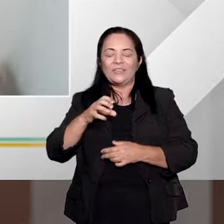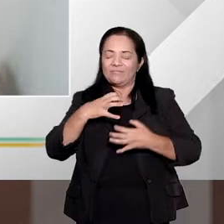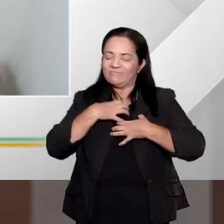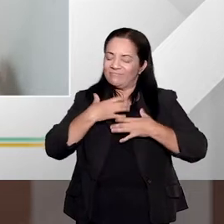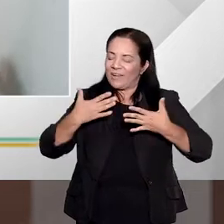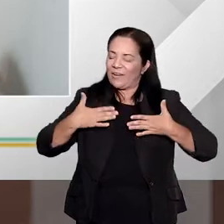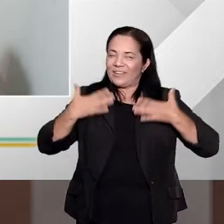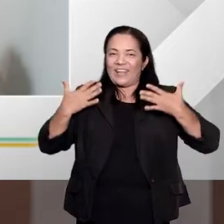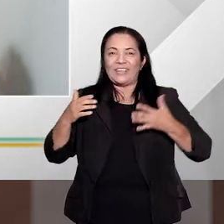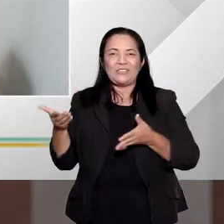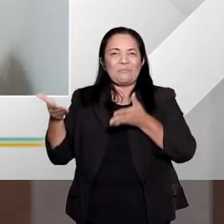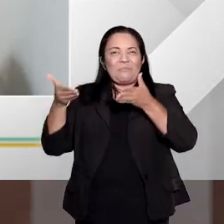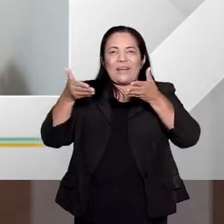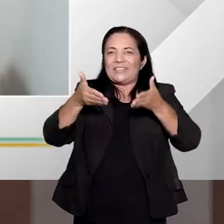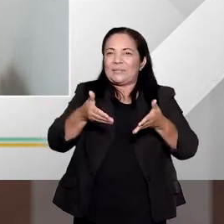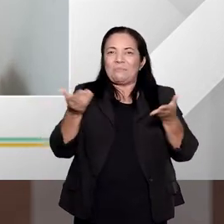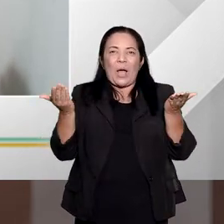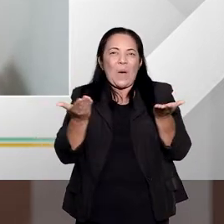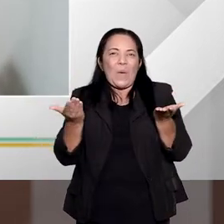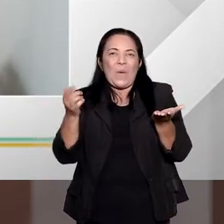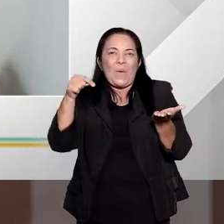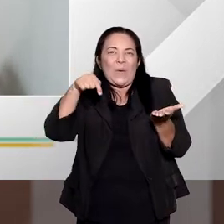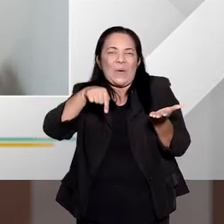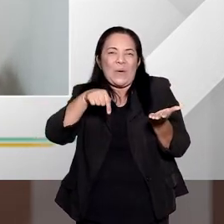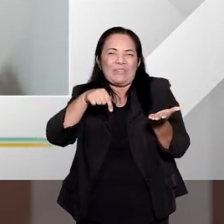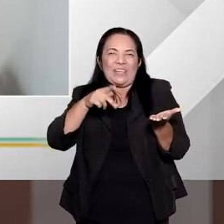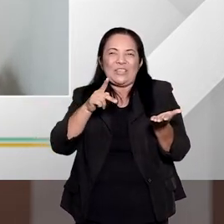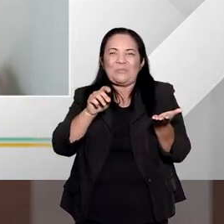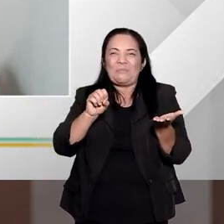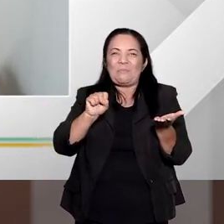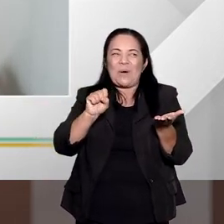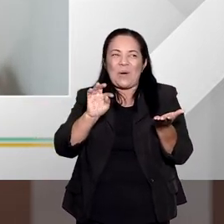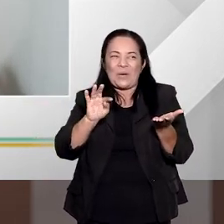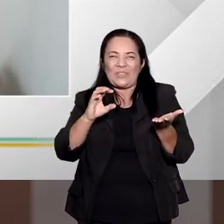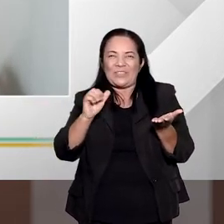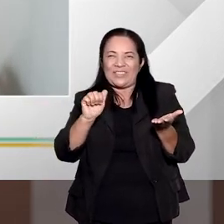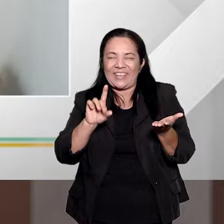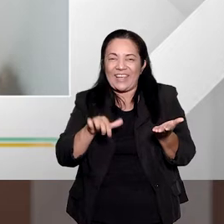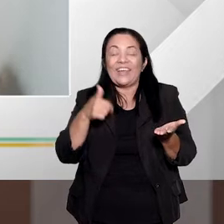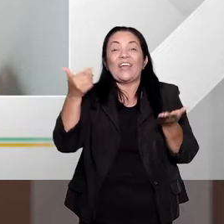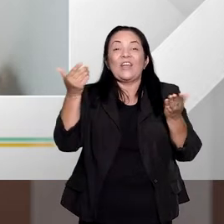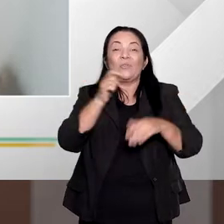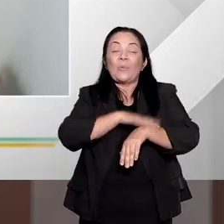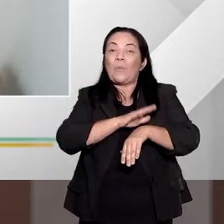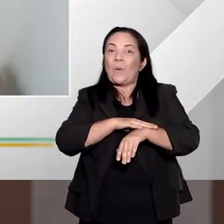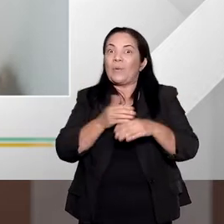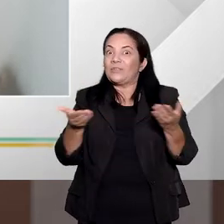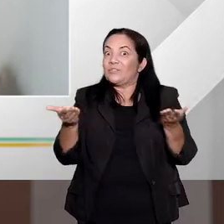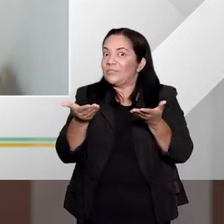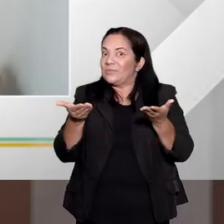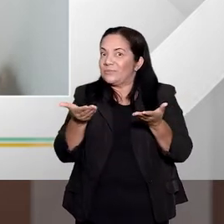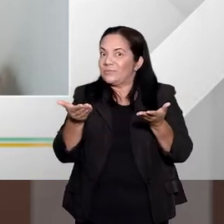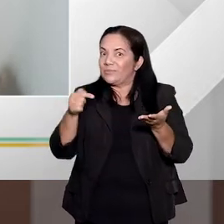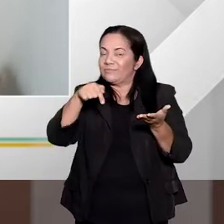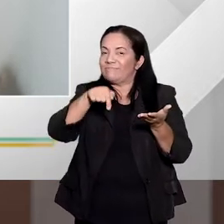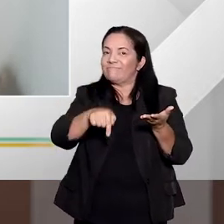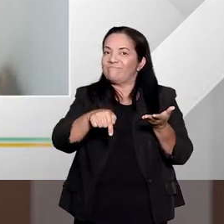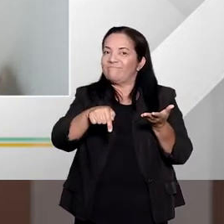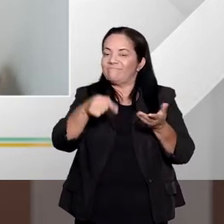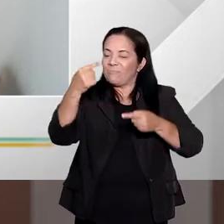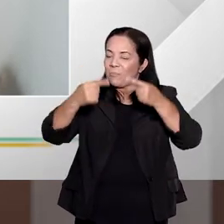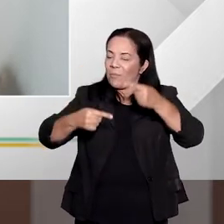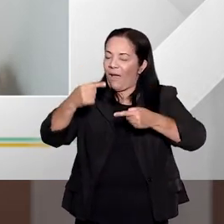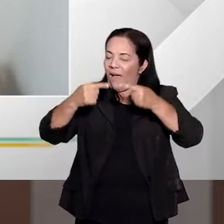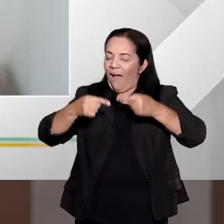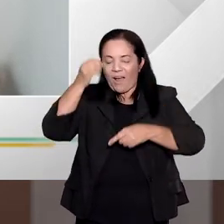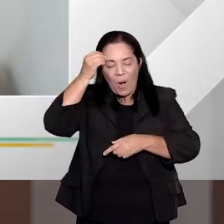estar participando deste episódio, deste podcast, deste momento de compartilhamento